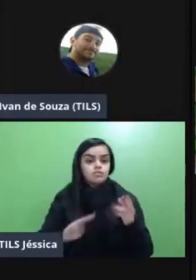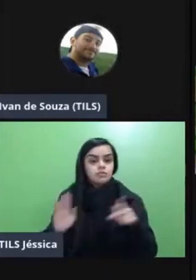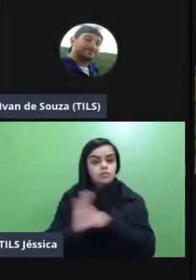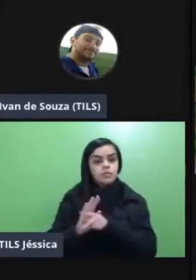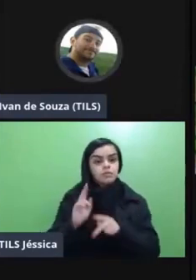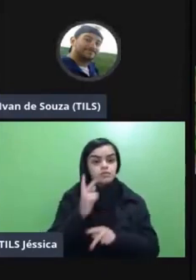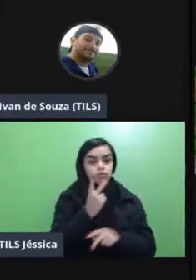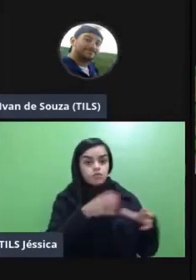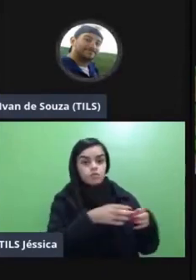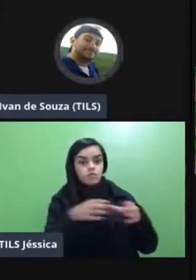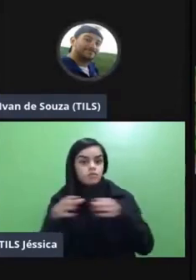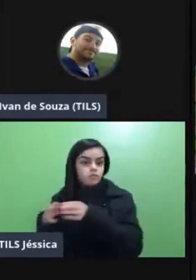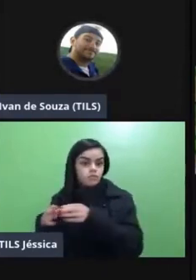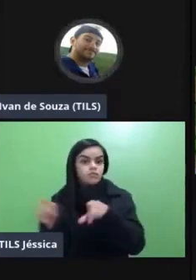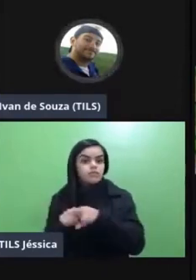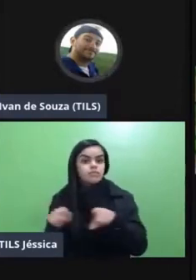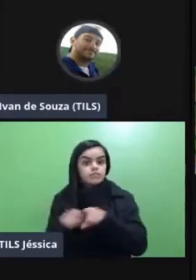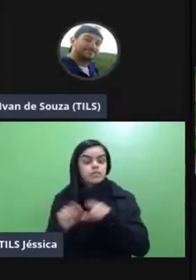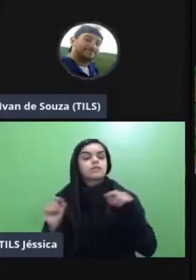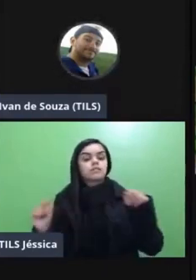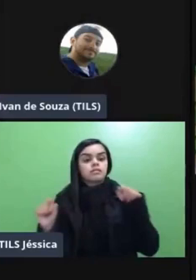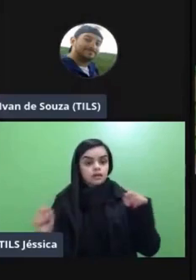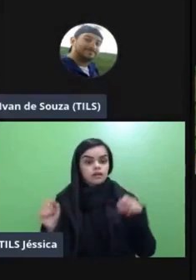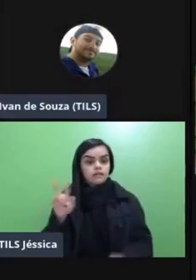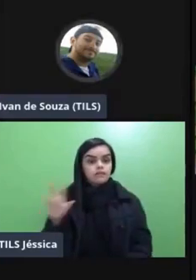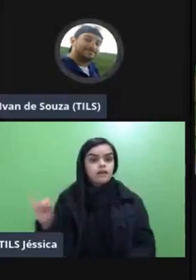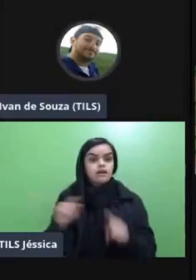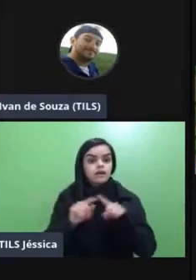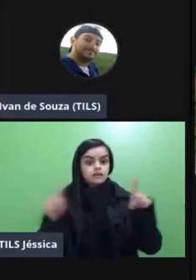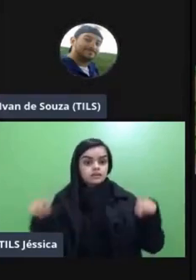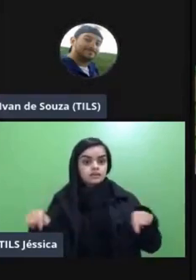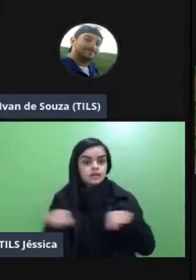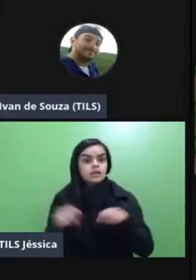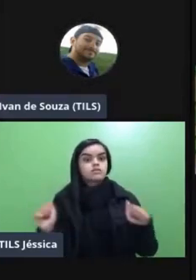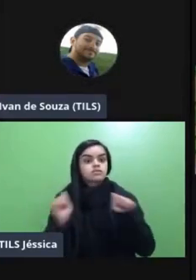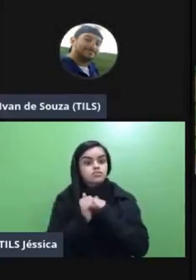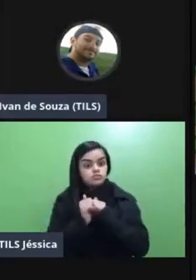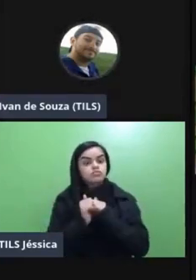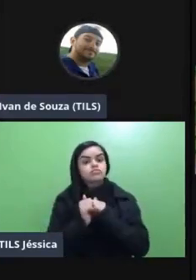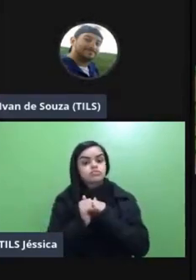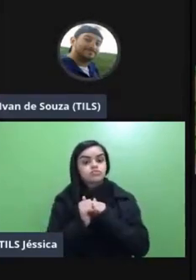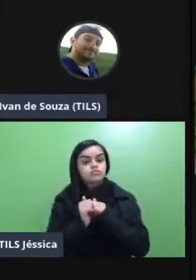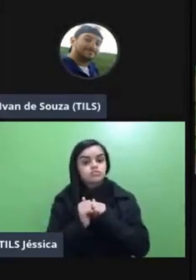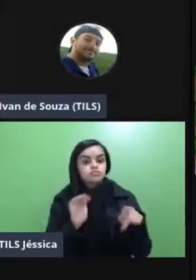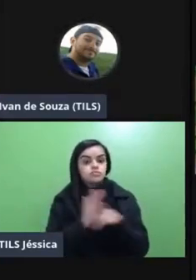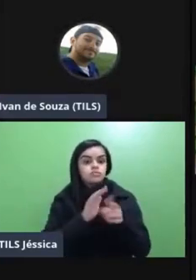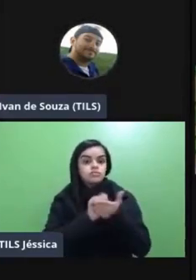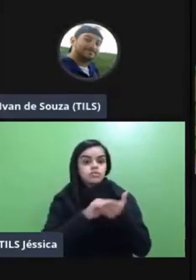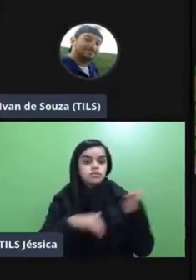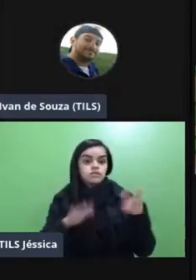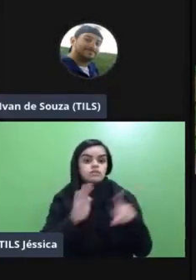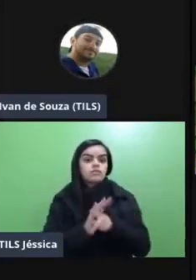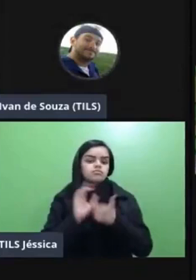grupos metade da turma vai para o laboratório metade da turma fica comigo no numa atividade mais